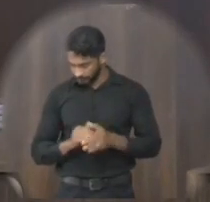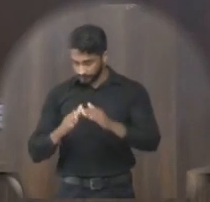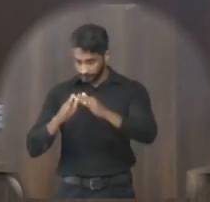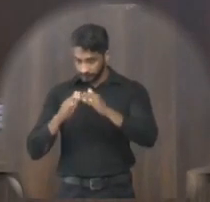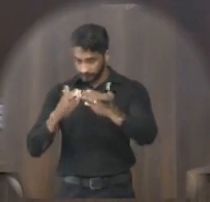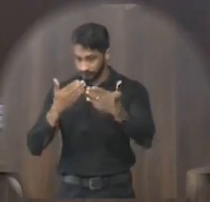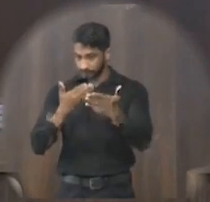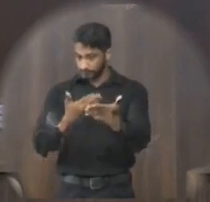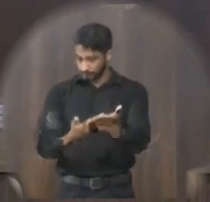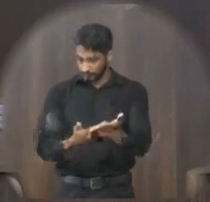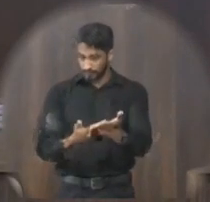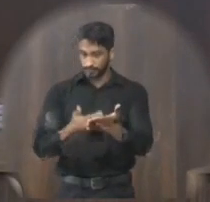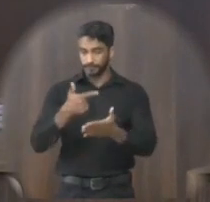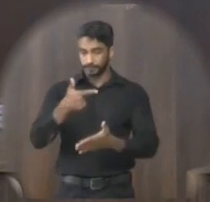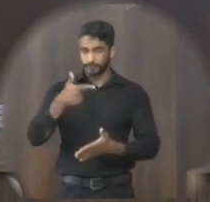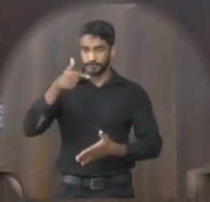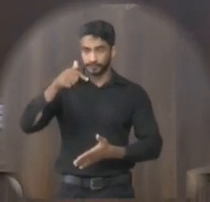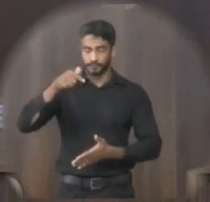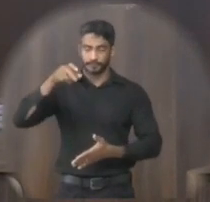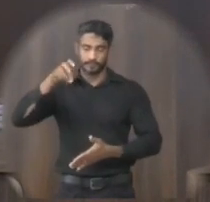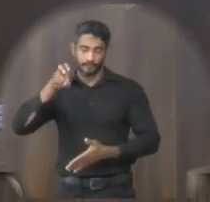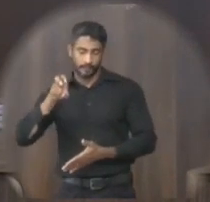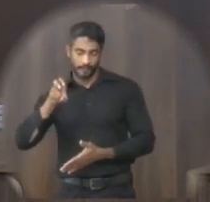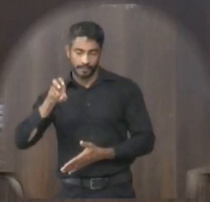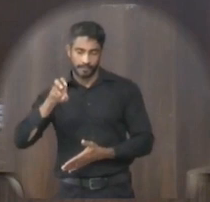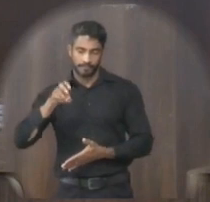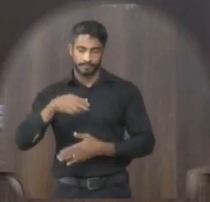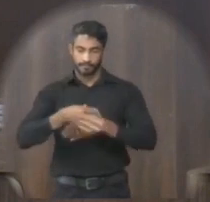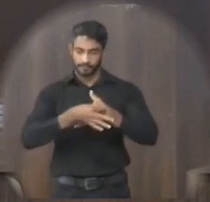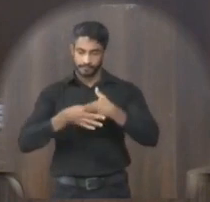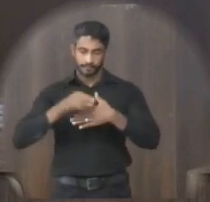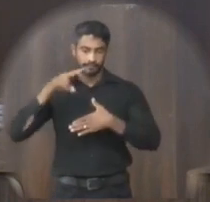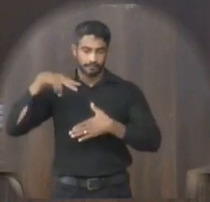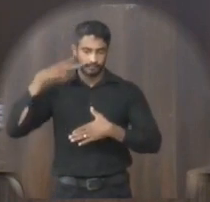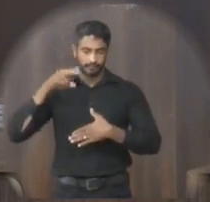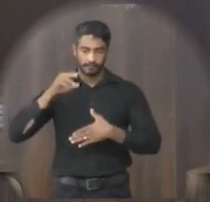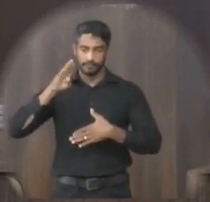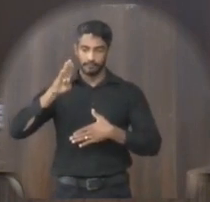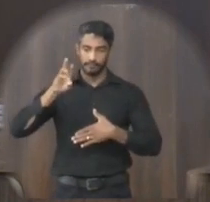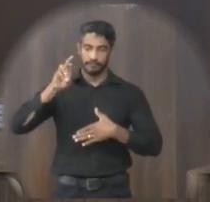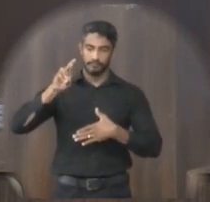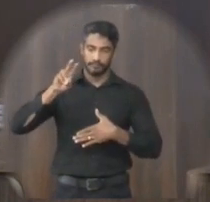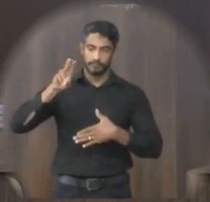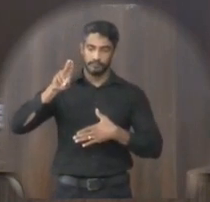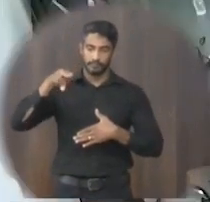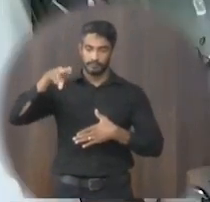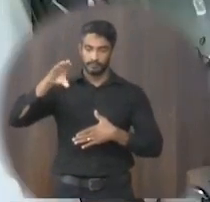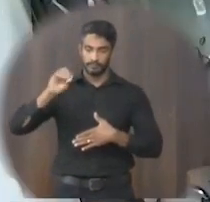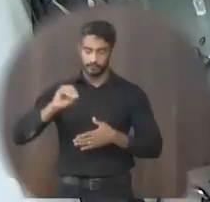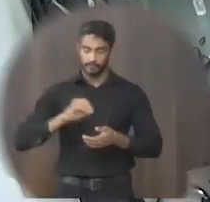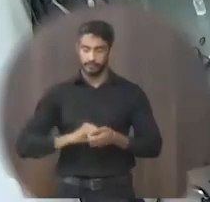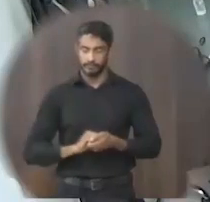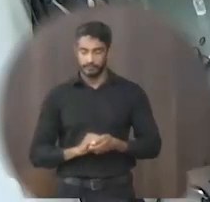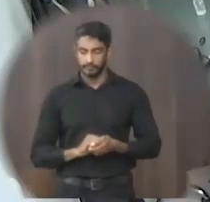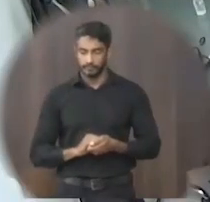indicação necessidade 275 de autoria do vereador Bruno Henrique Oliveira Mendes